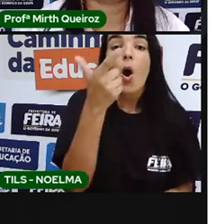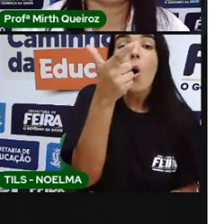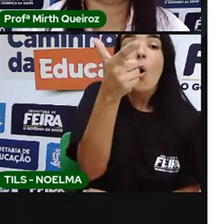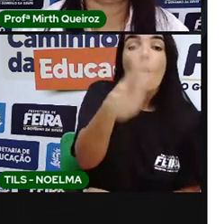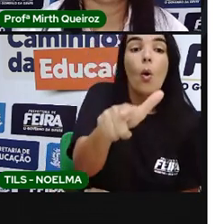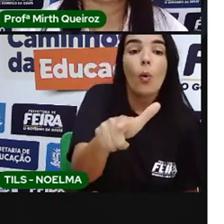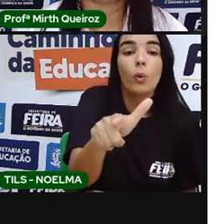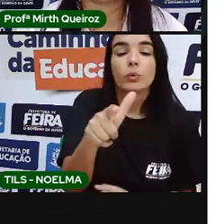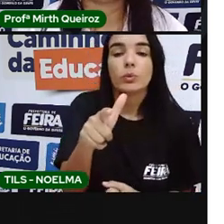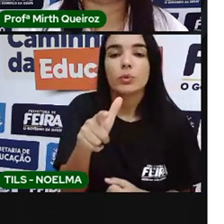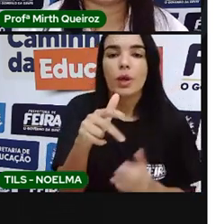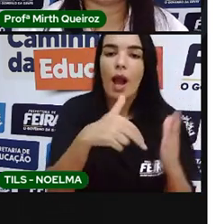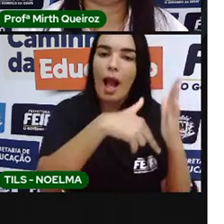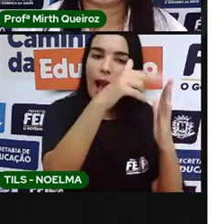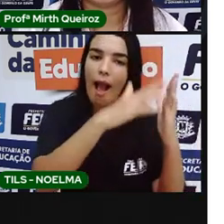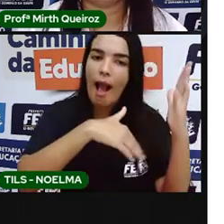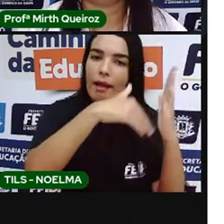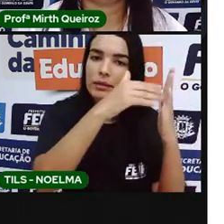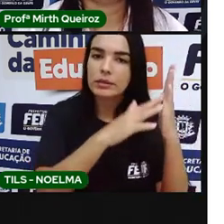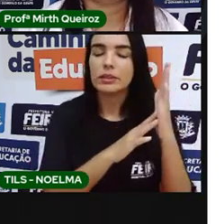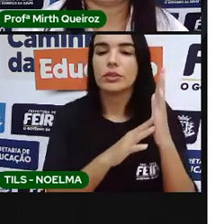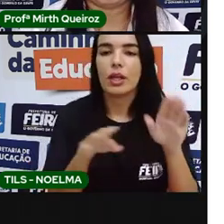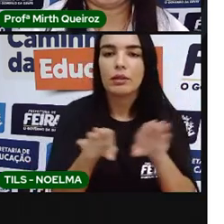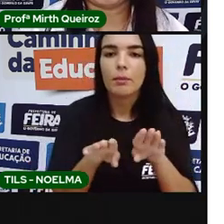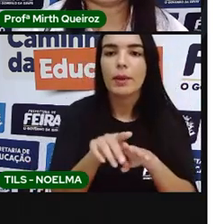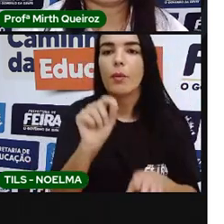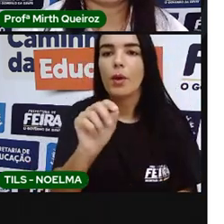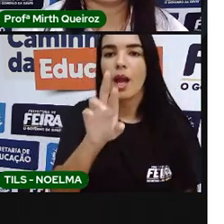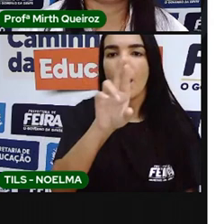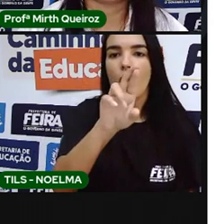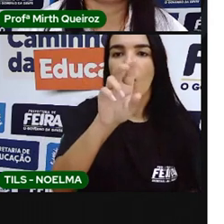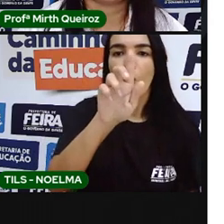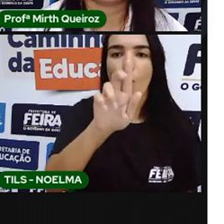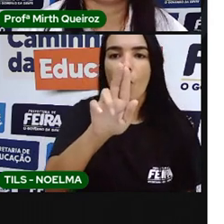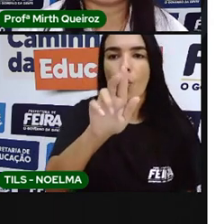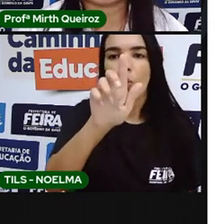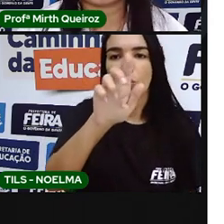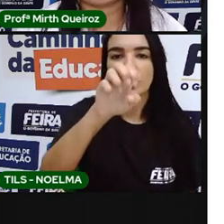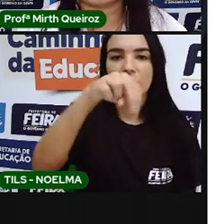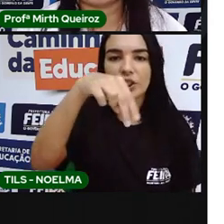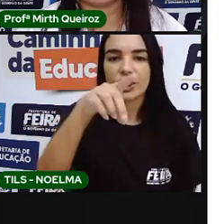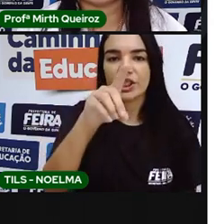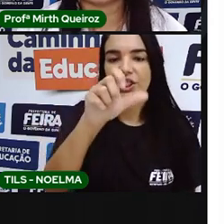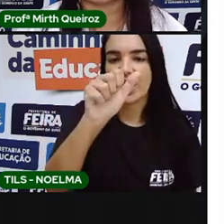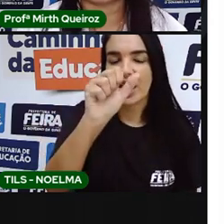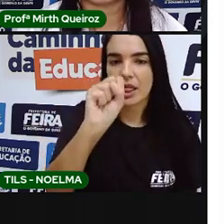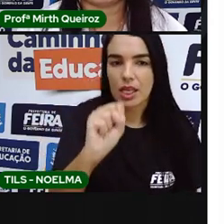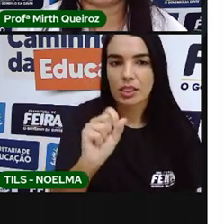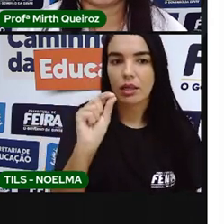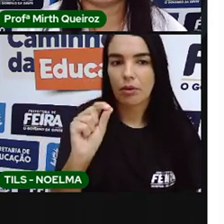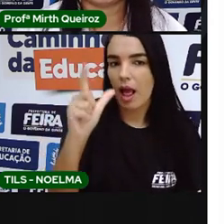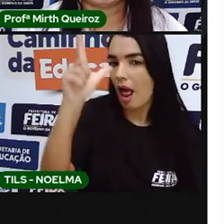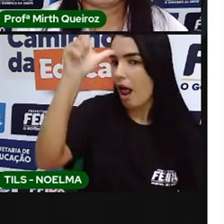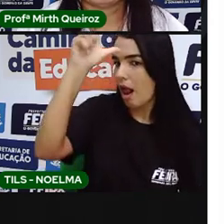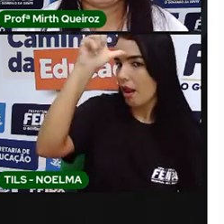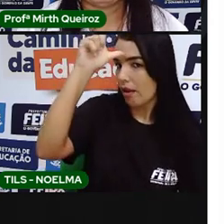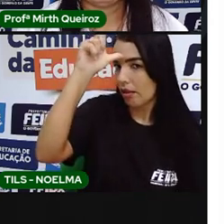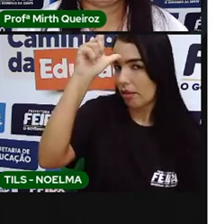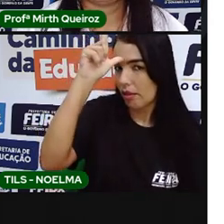Gendas, né? Foi um pintor alemão, que nasceu em 1882, faleceu em 1878,